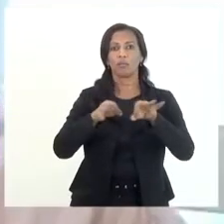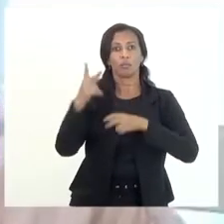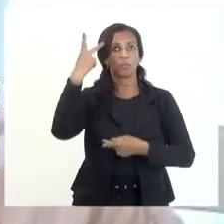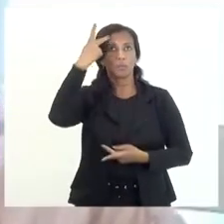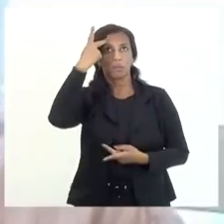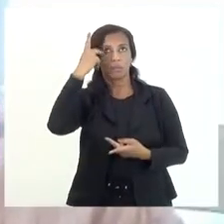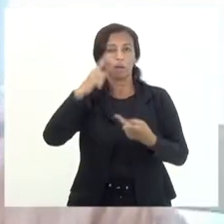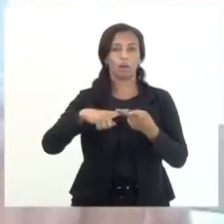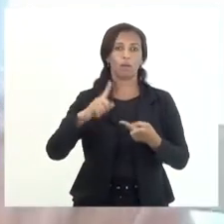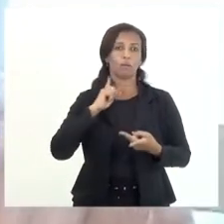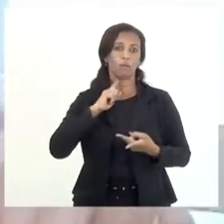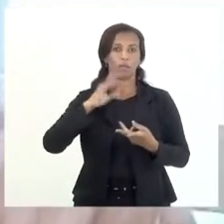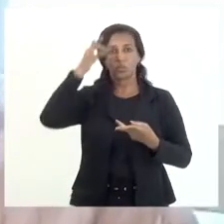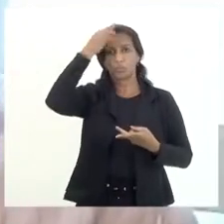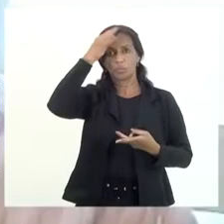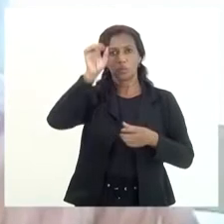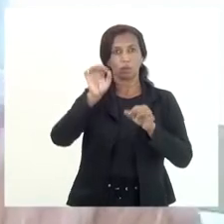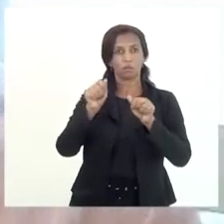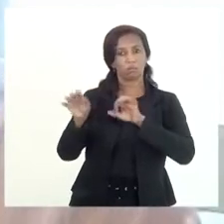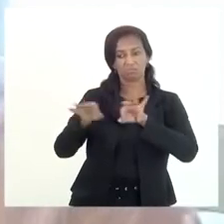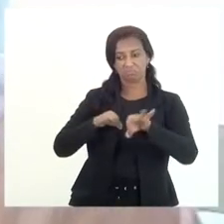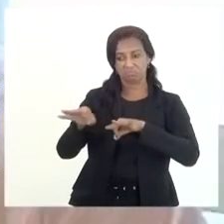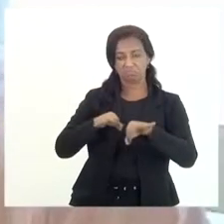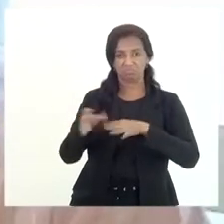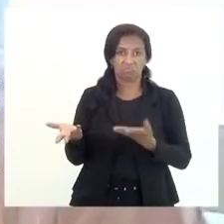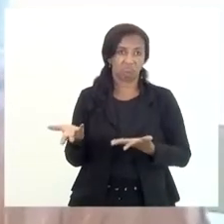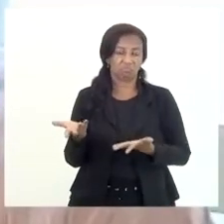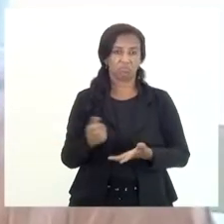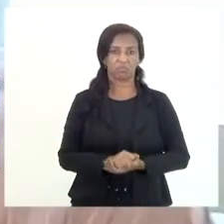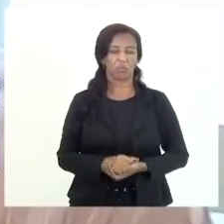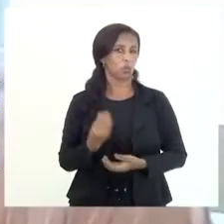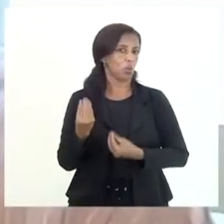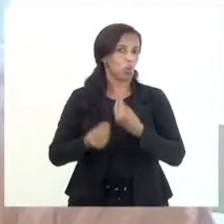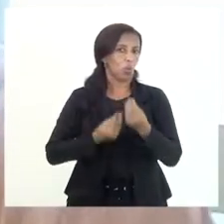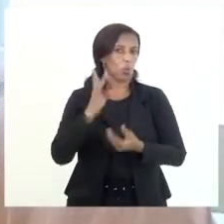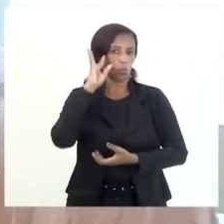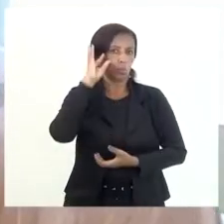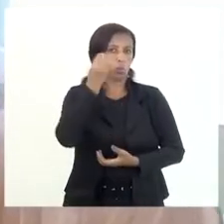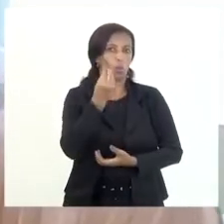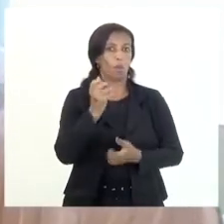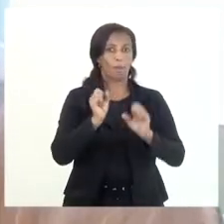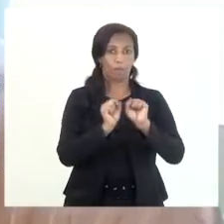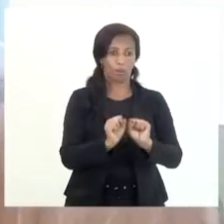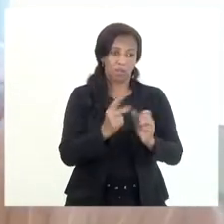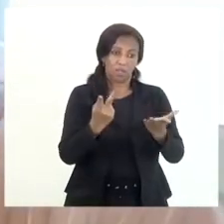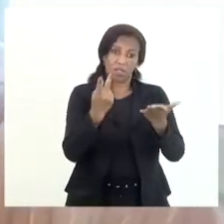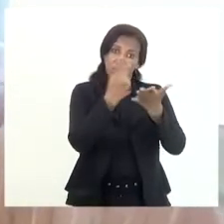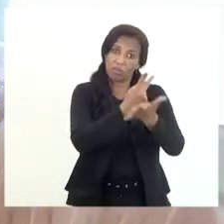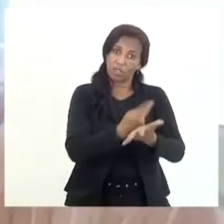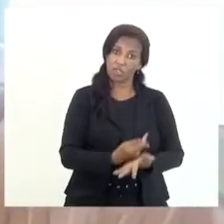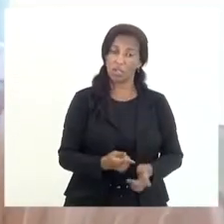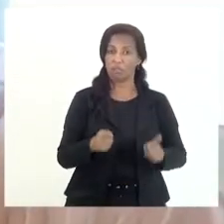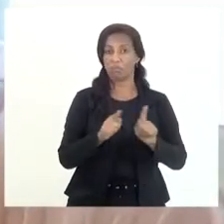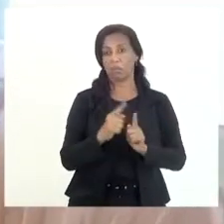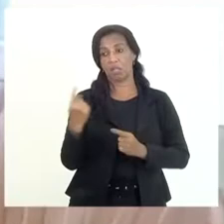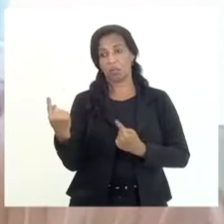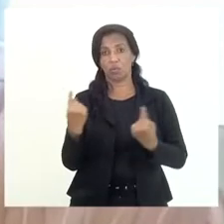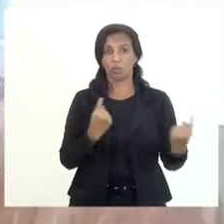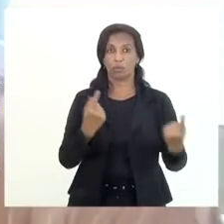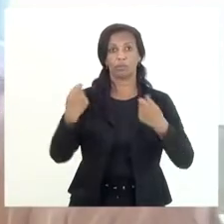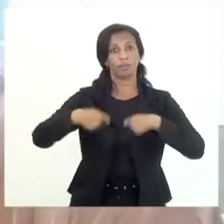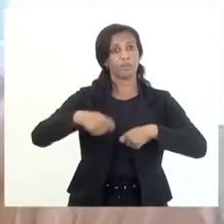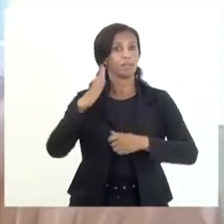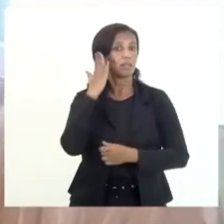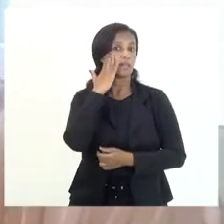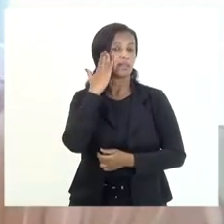Minas e como Espírito Santo eles fizeram a provisão eles trataram pode ser que eles não estejam tão errados assim nenhum nem outro é preciso